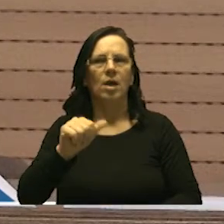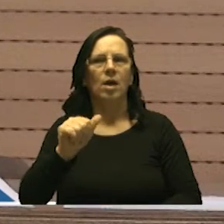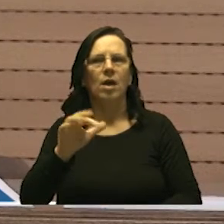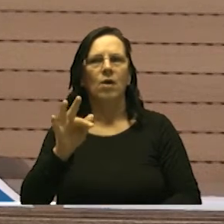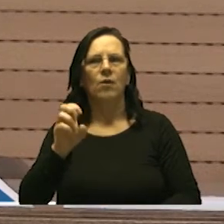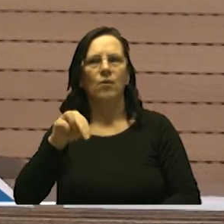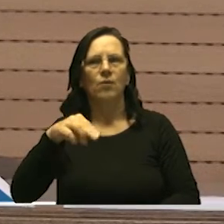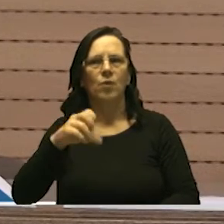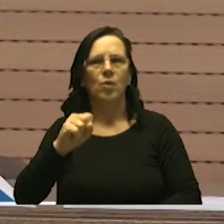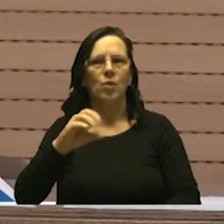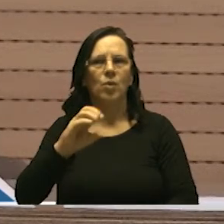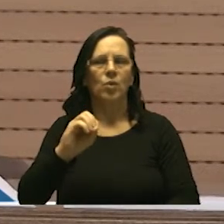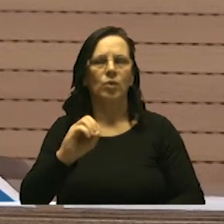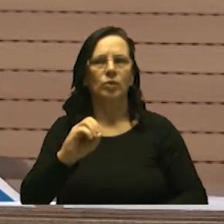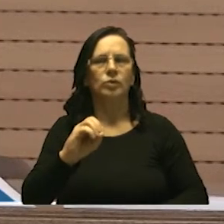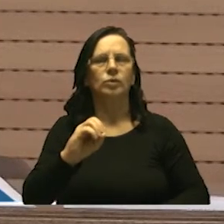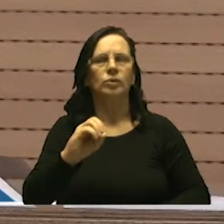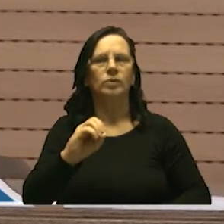iniciativa